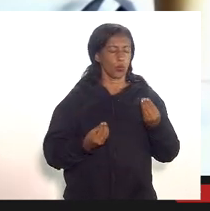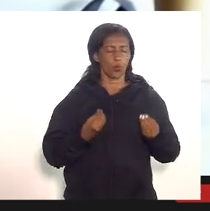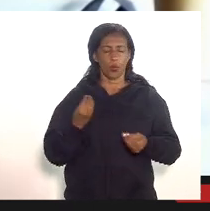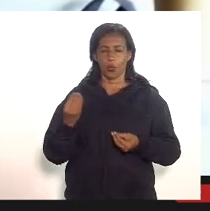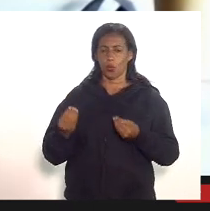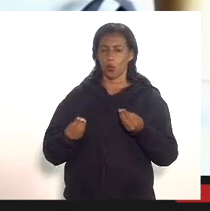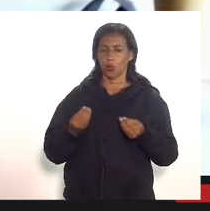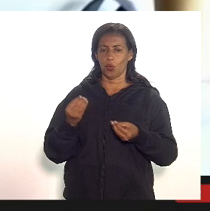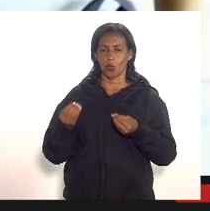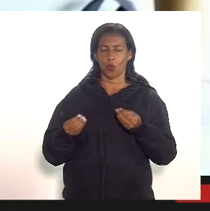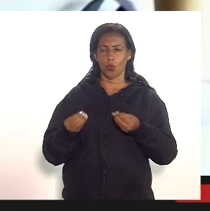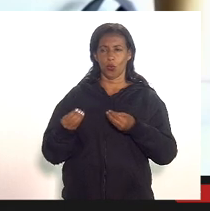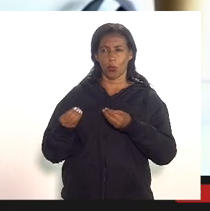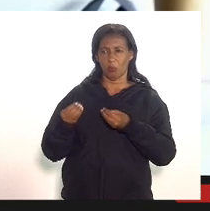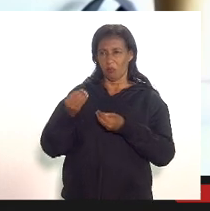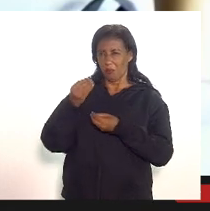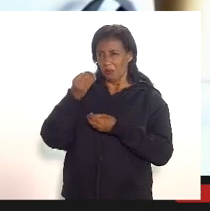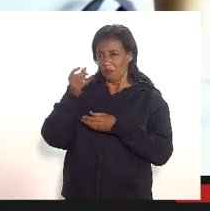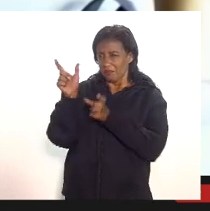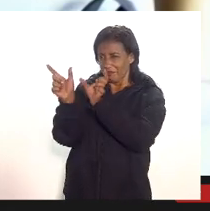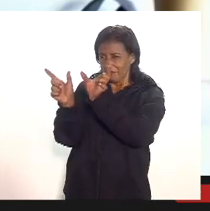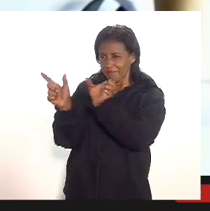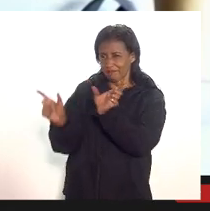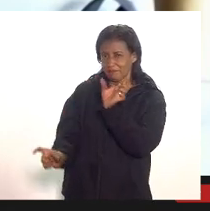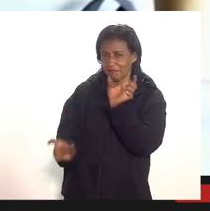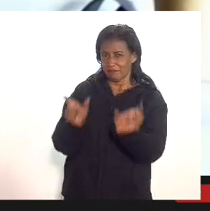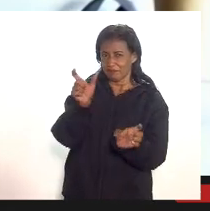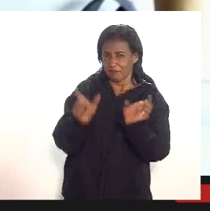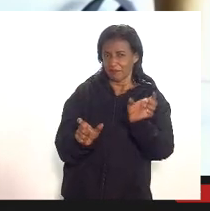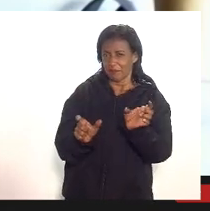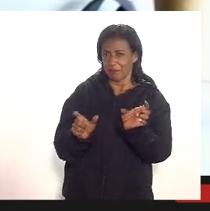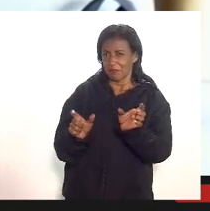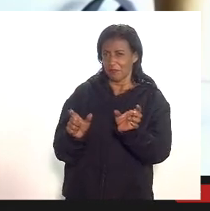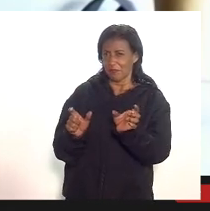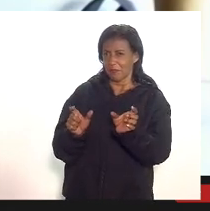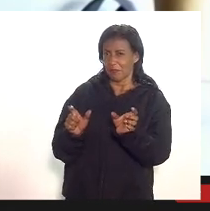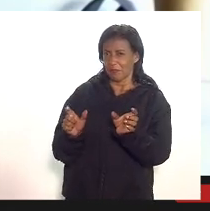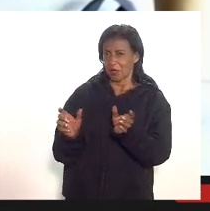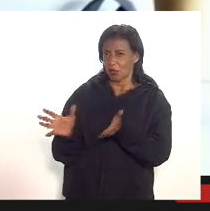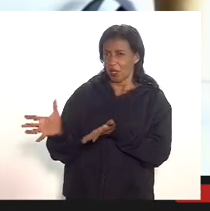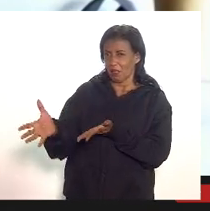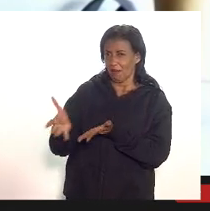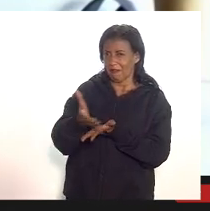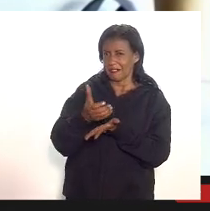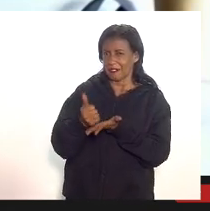praticam apropriação indébita